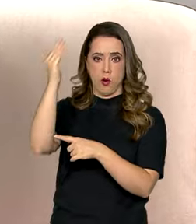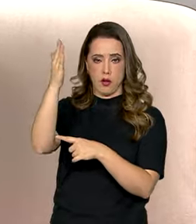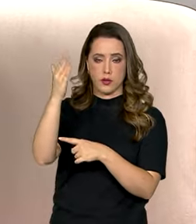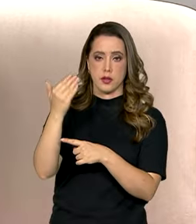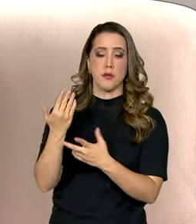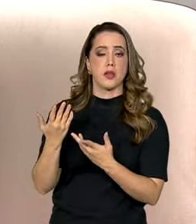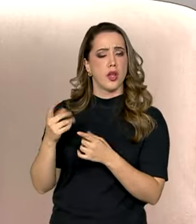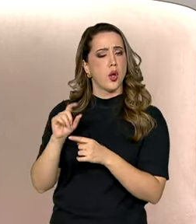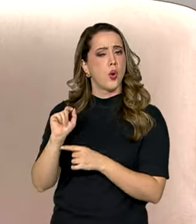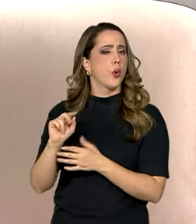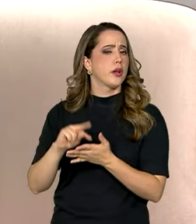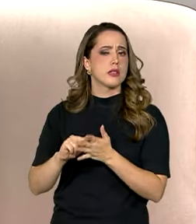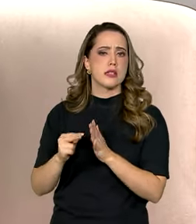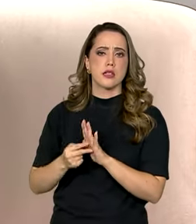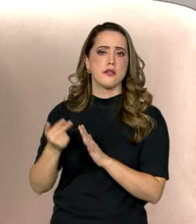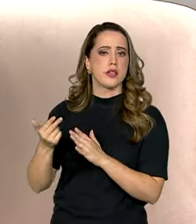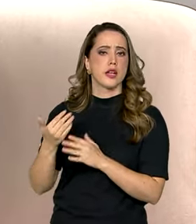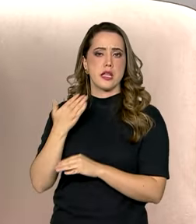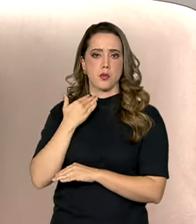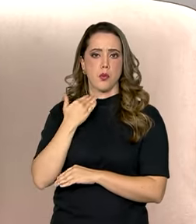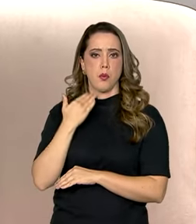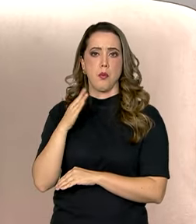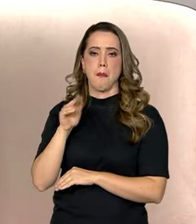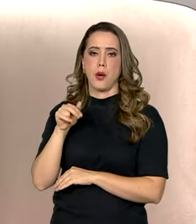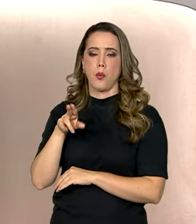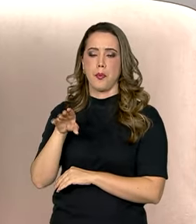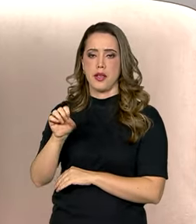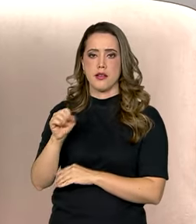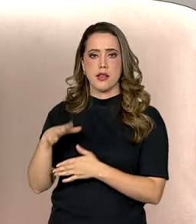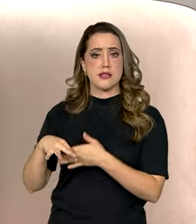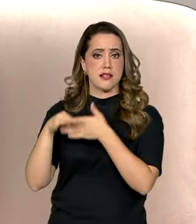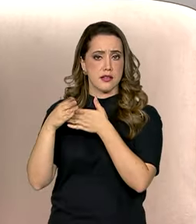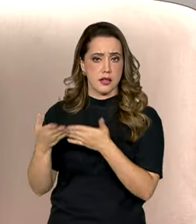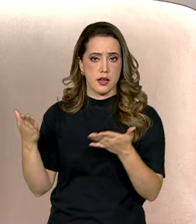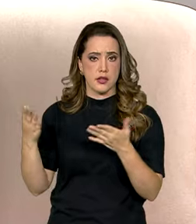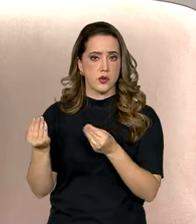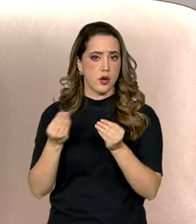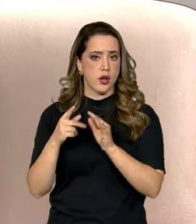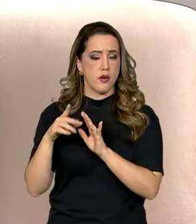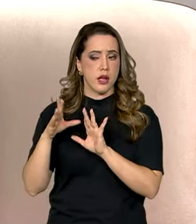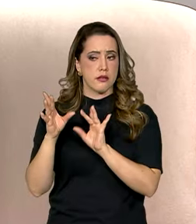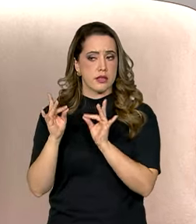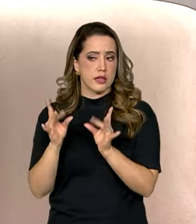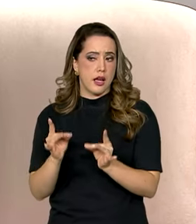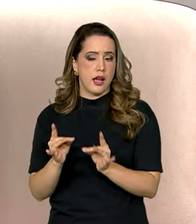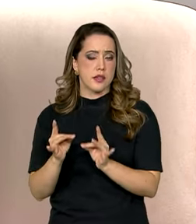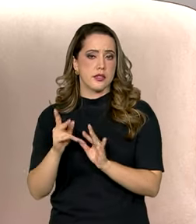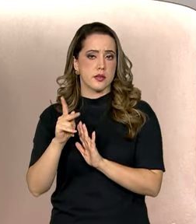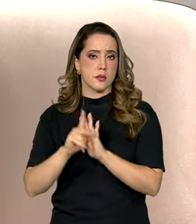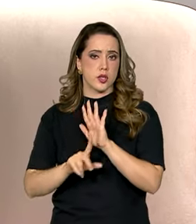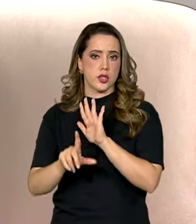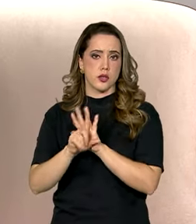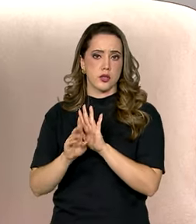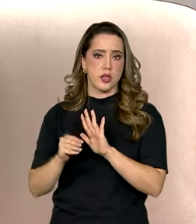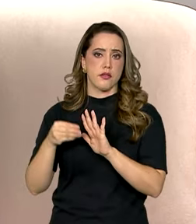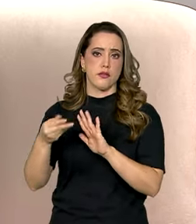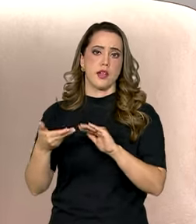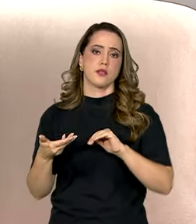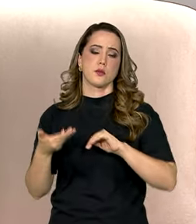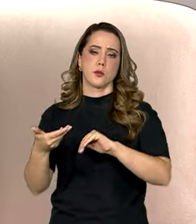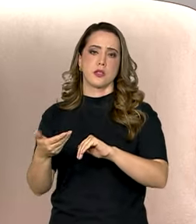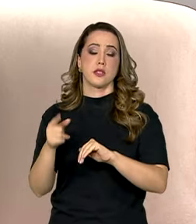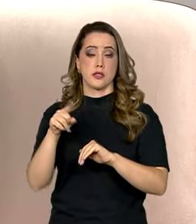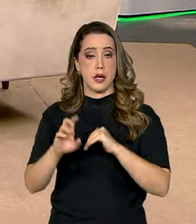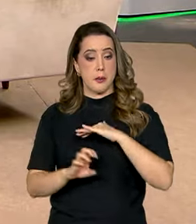BNDES estar à frente disso. Quais são os critérios desse projeto de lei enviado pelo governo ao Congresso? São empresas